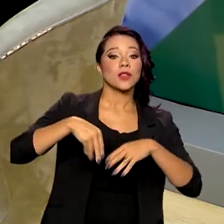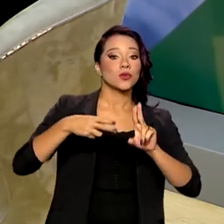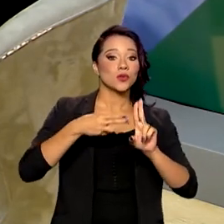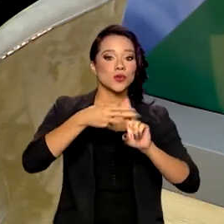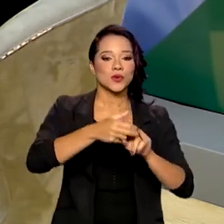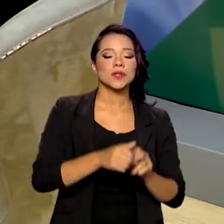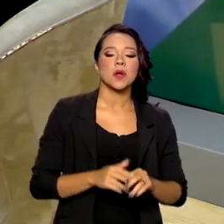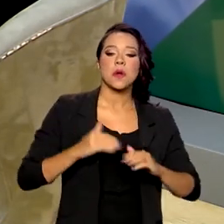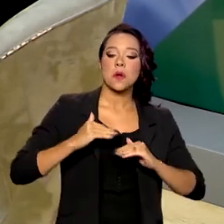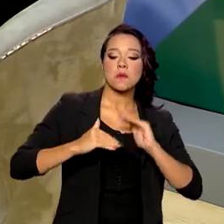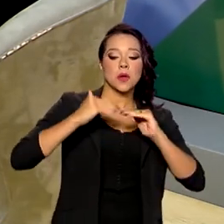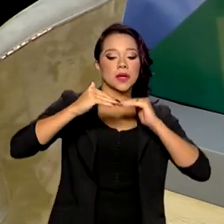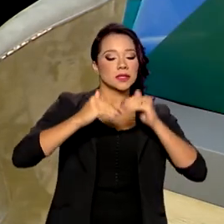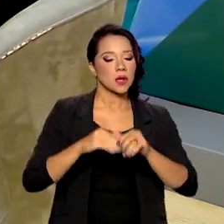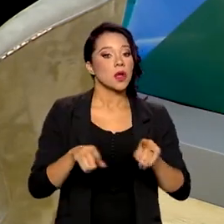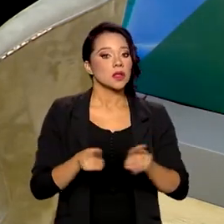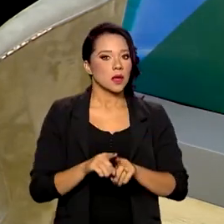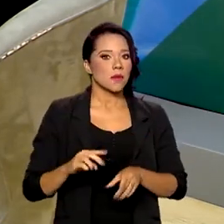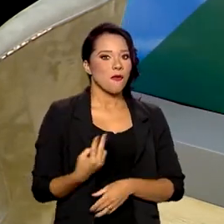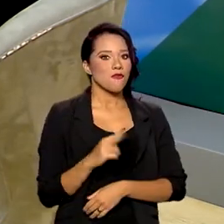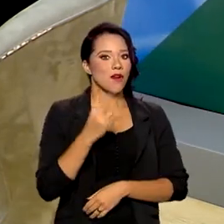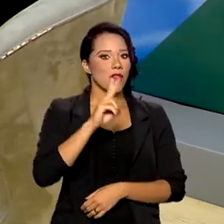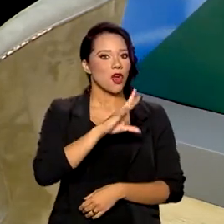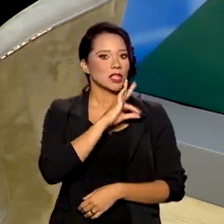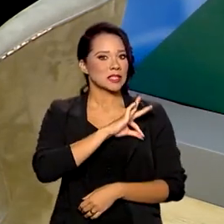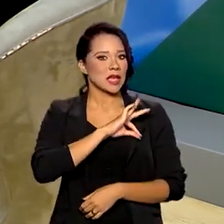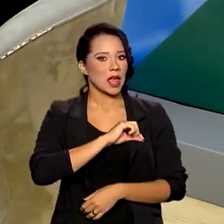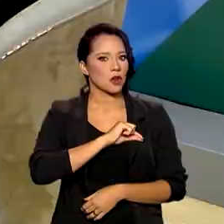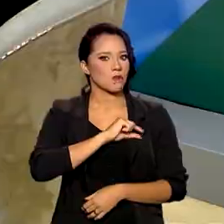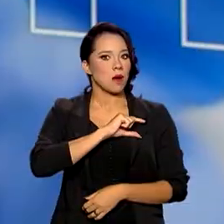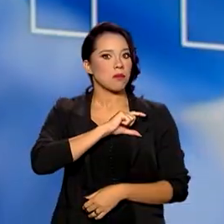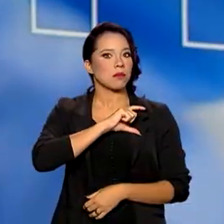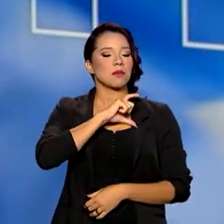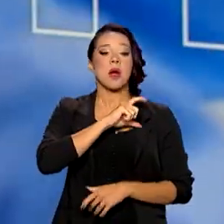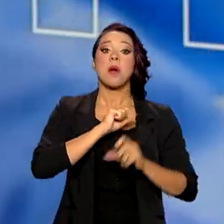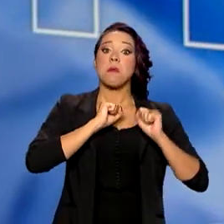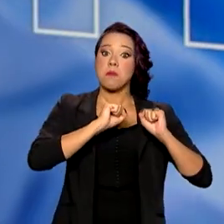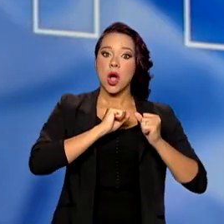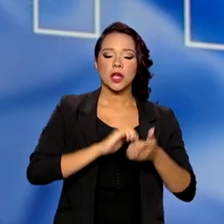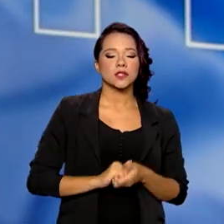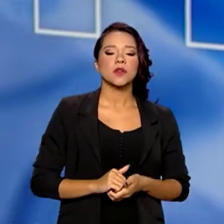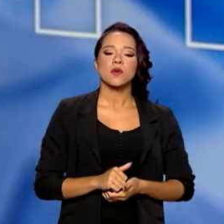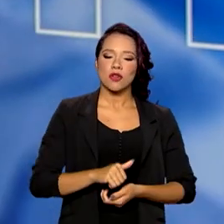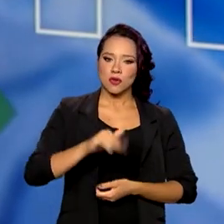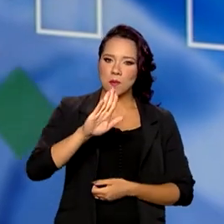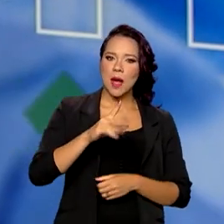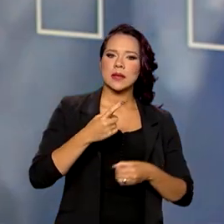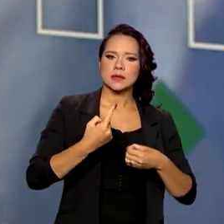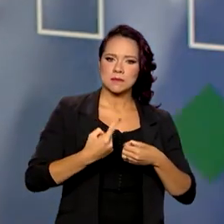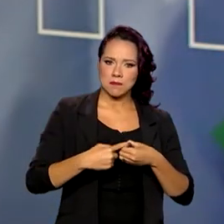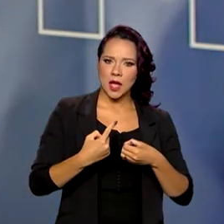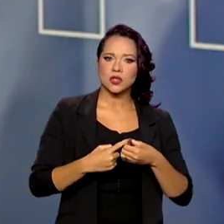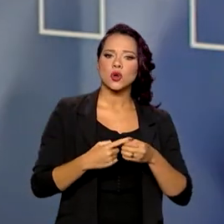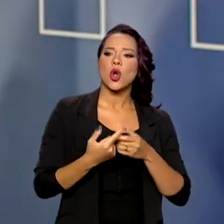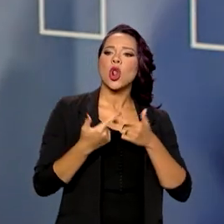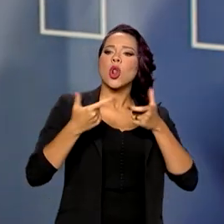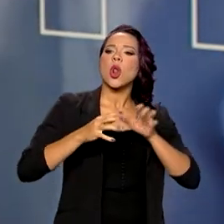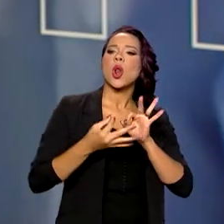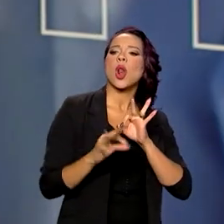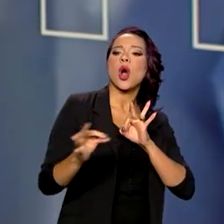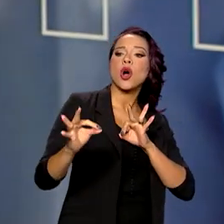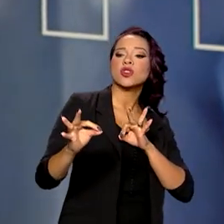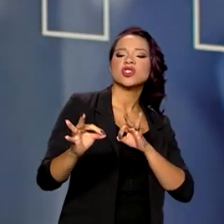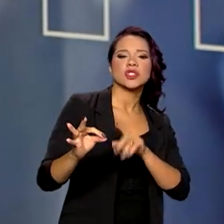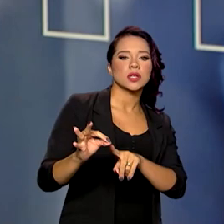com progressão, inclusive com o valor do salário aumentado. E quanto mais o médico se situa em áreas remotas,